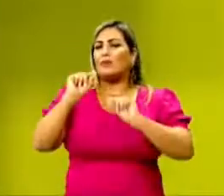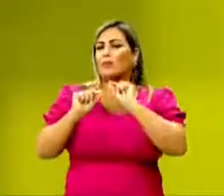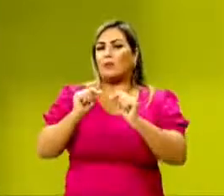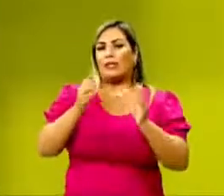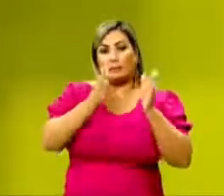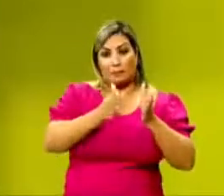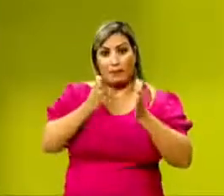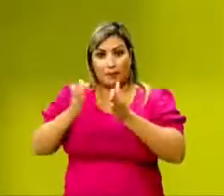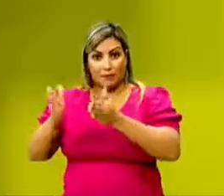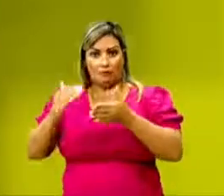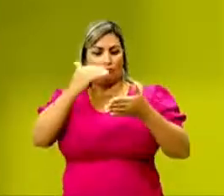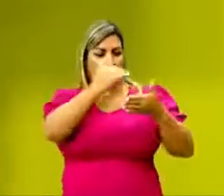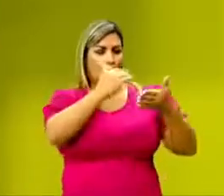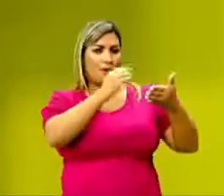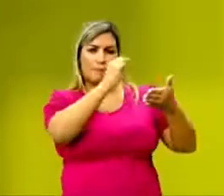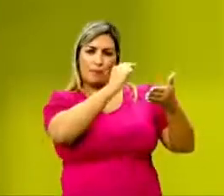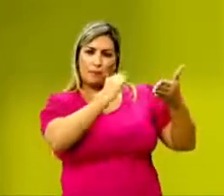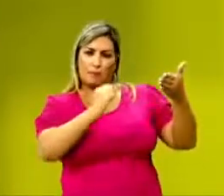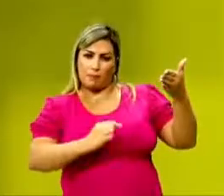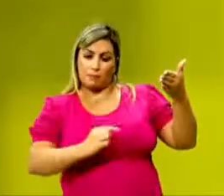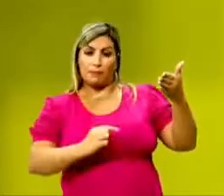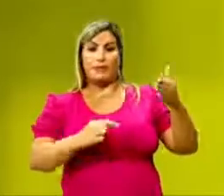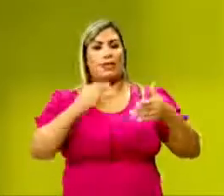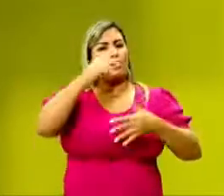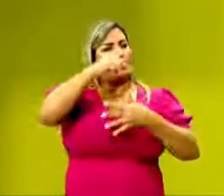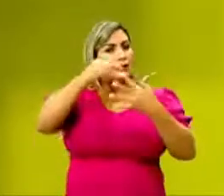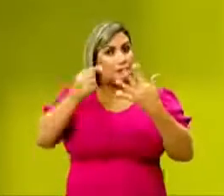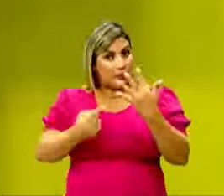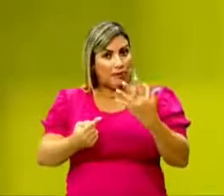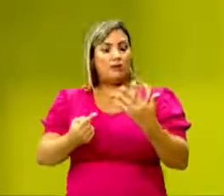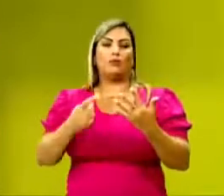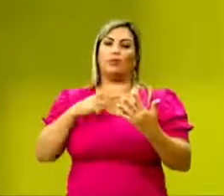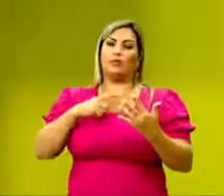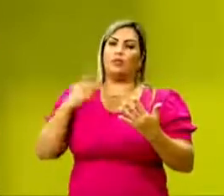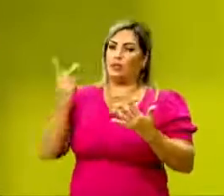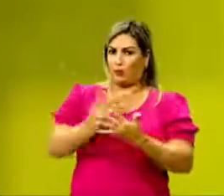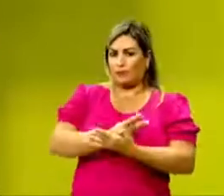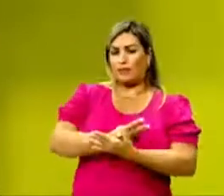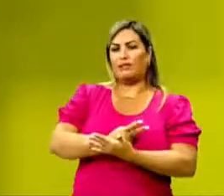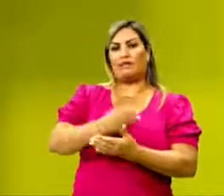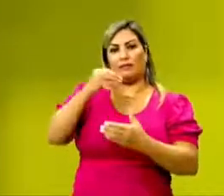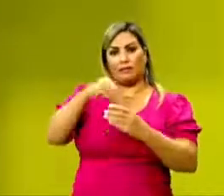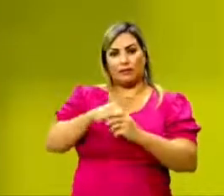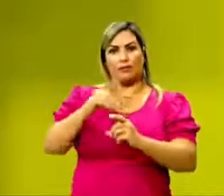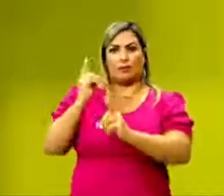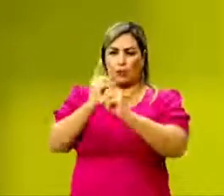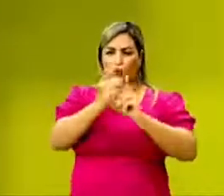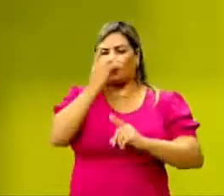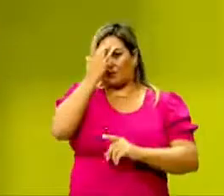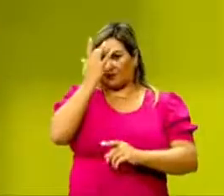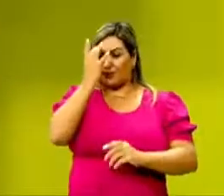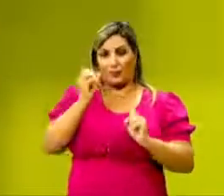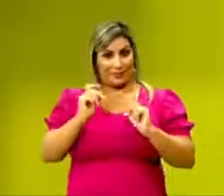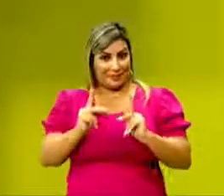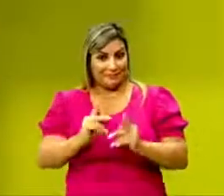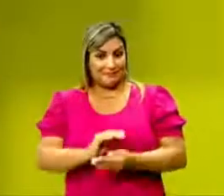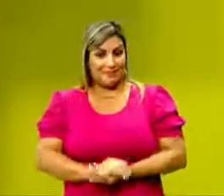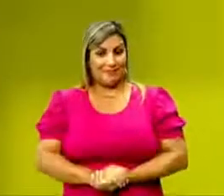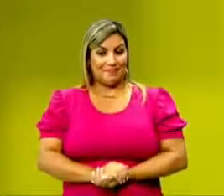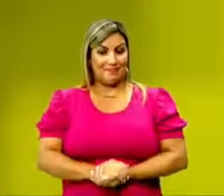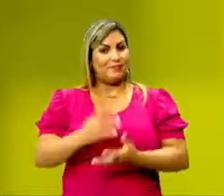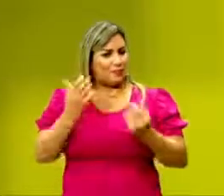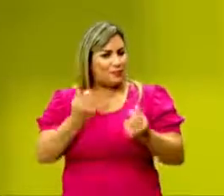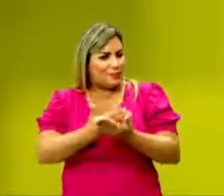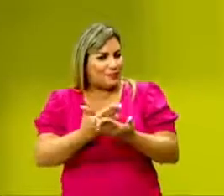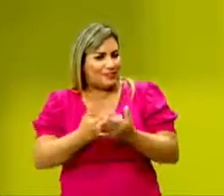as partes desse enredo, os elementos do enredo para que a gente possa, sim, identificar com facilidade, ok? Então, vamos nessa?